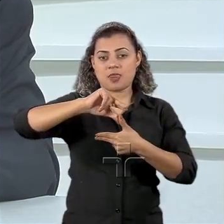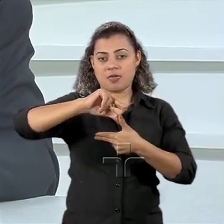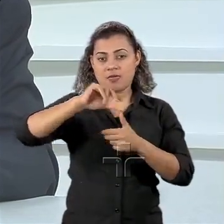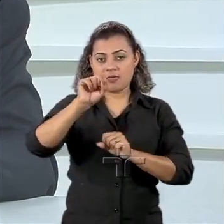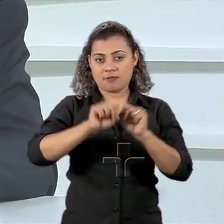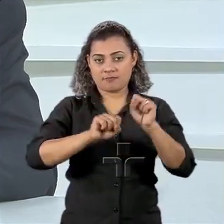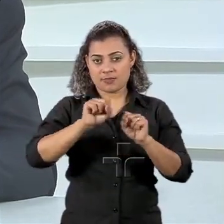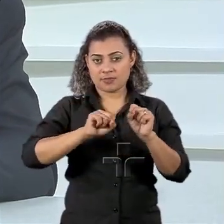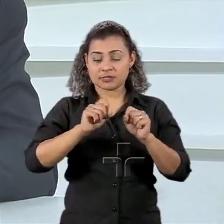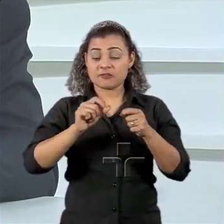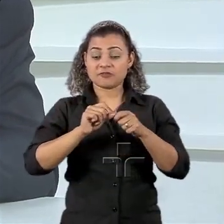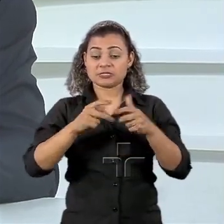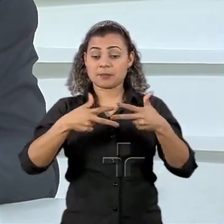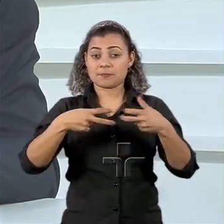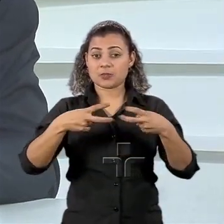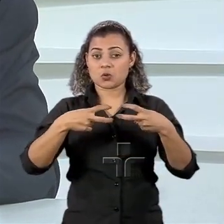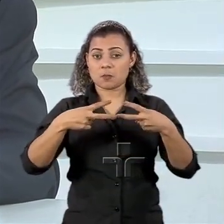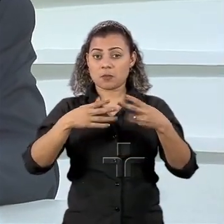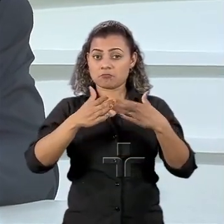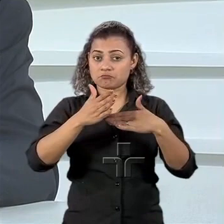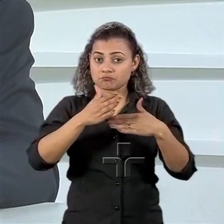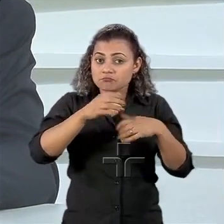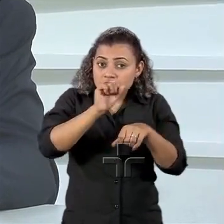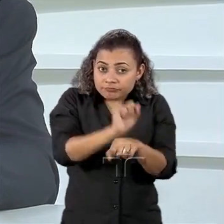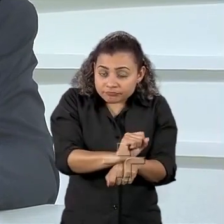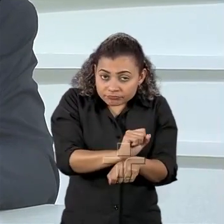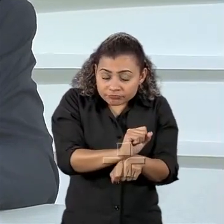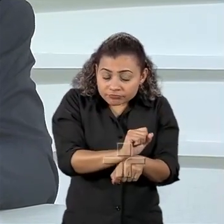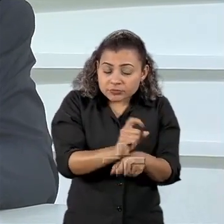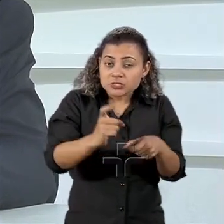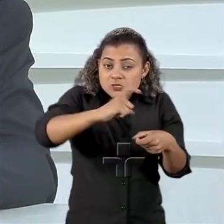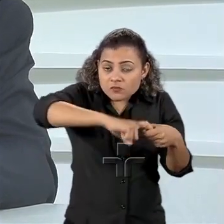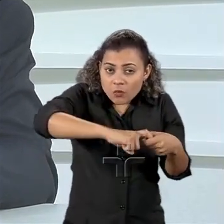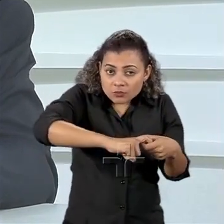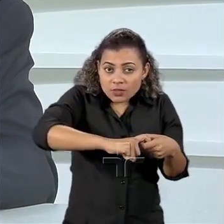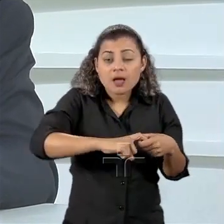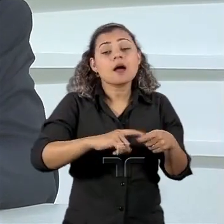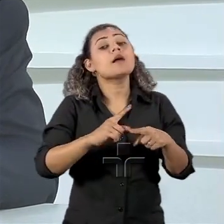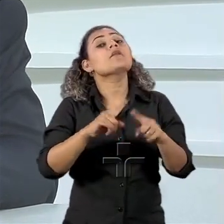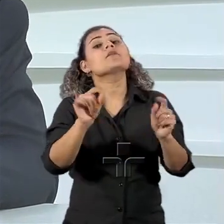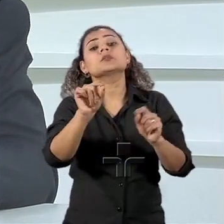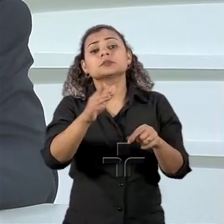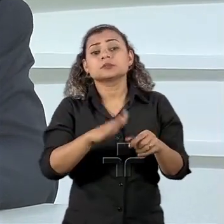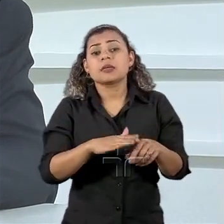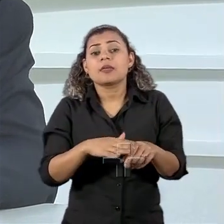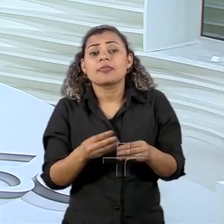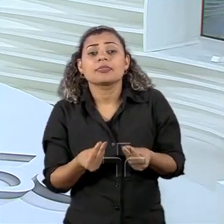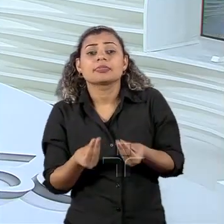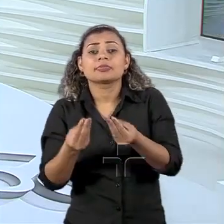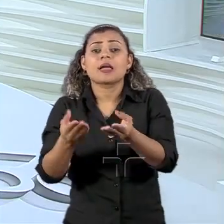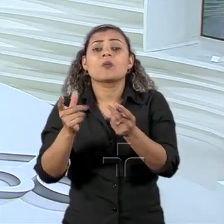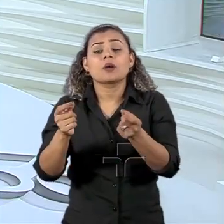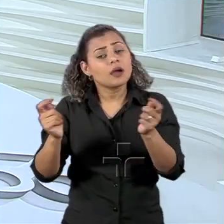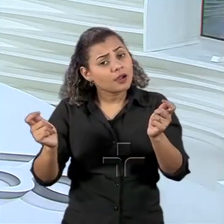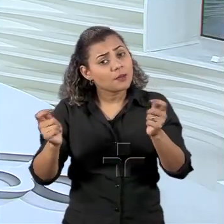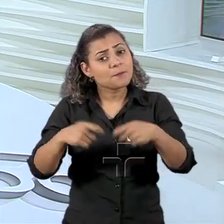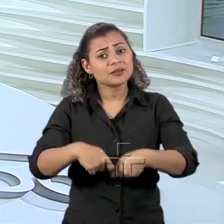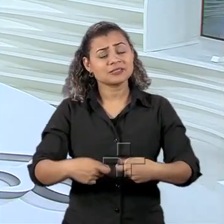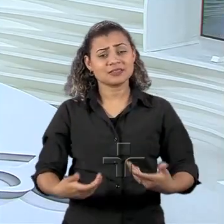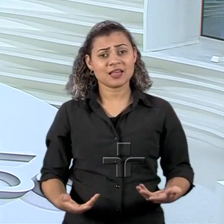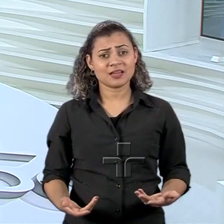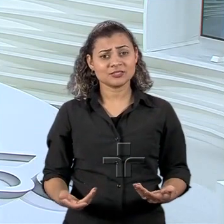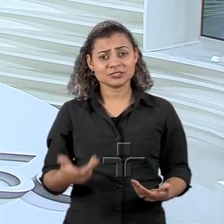fazer Petrobras recuar, abrir mão do Braskem, uma série de outras coisas, é você abrir mão da sua capacidade